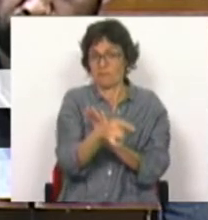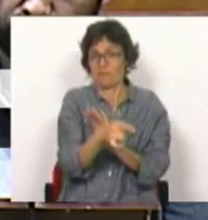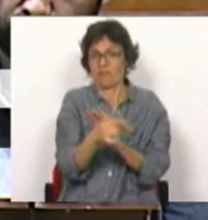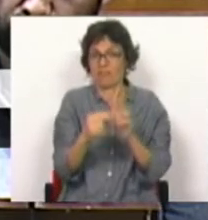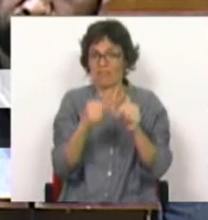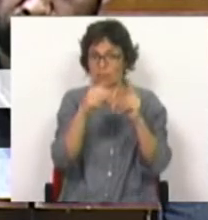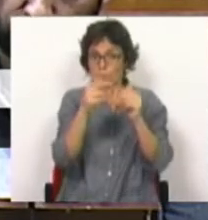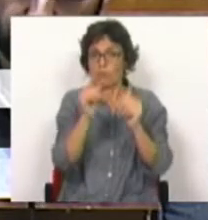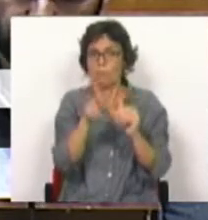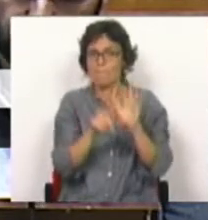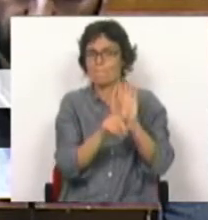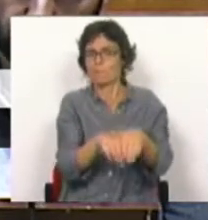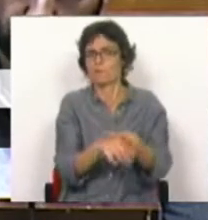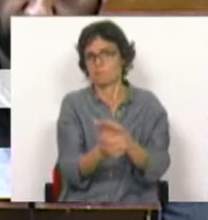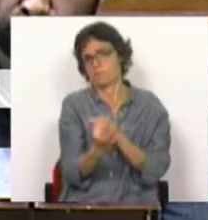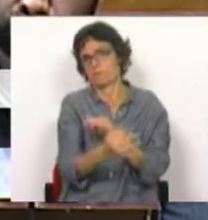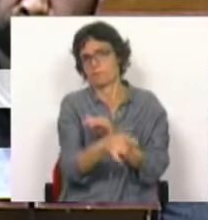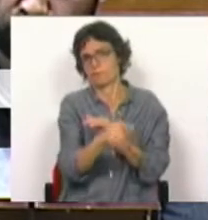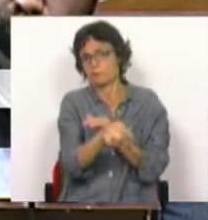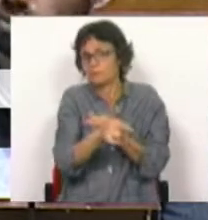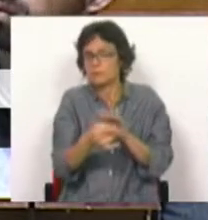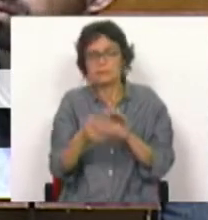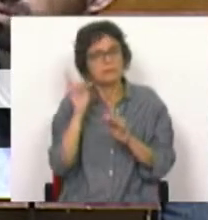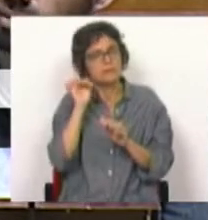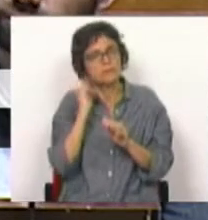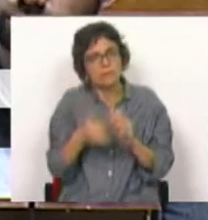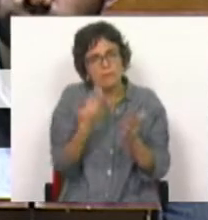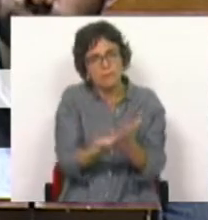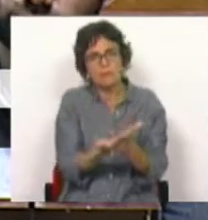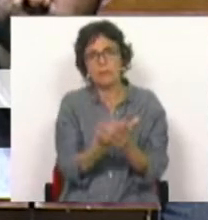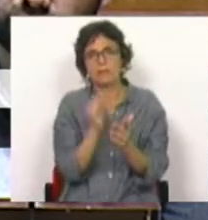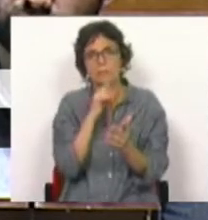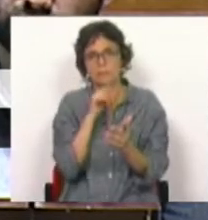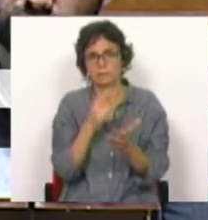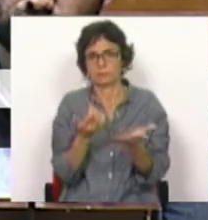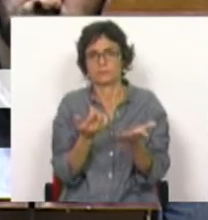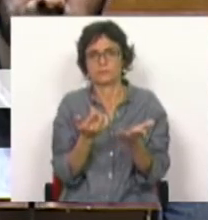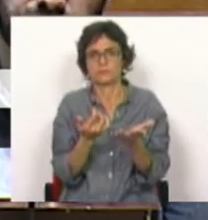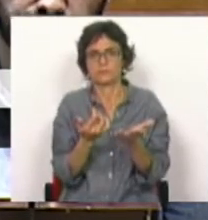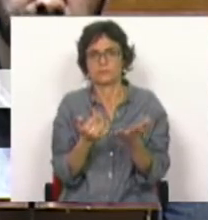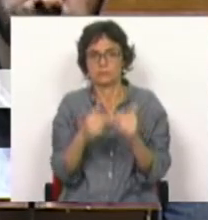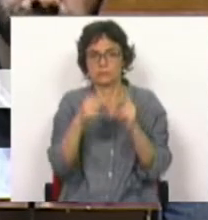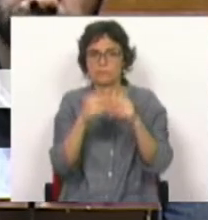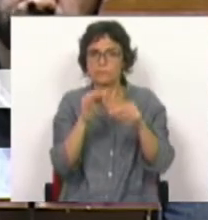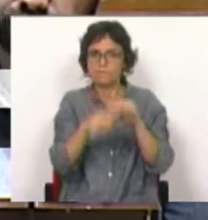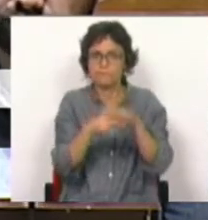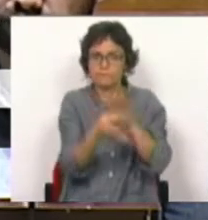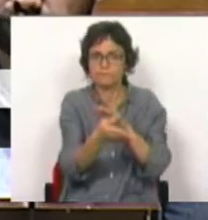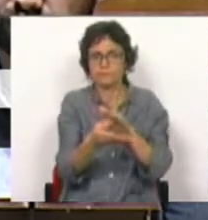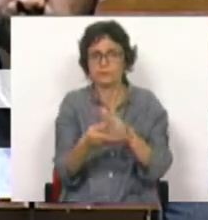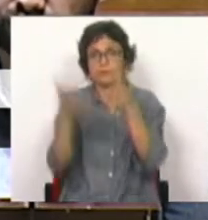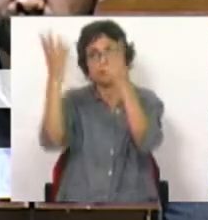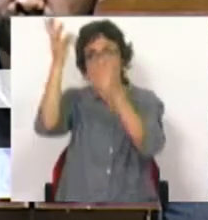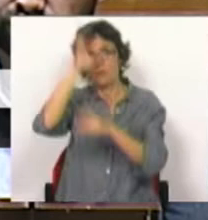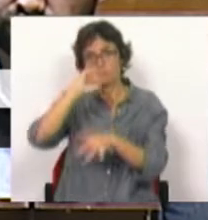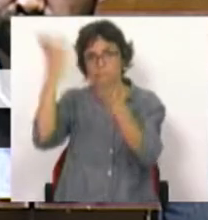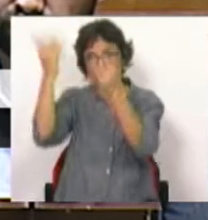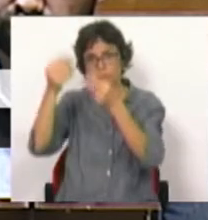discriminatórias, deviam ser prioritárias relativamente ao investimento do Estado para a sua